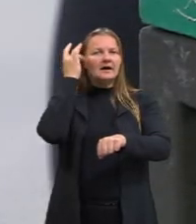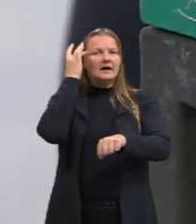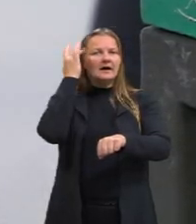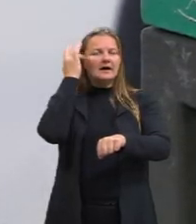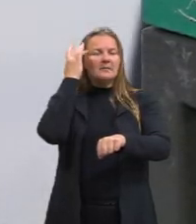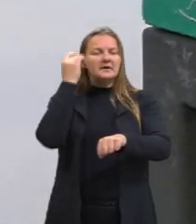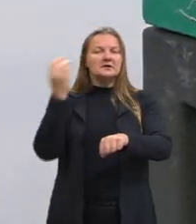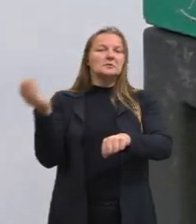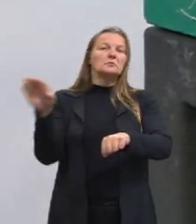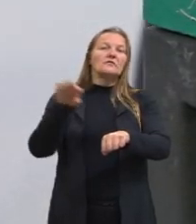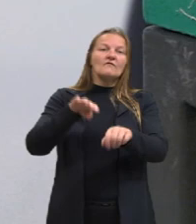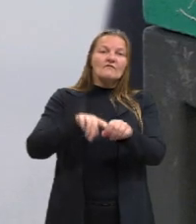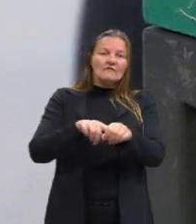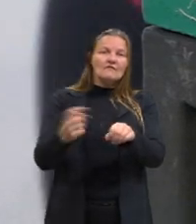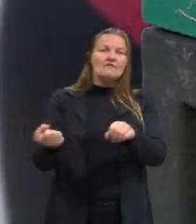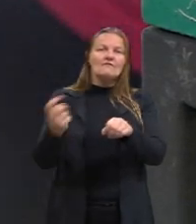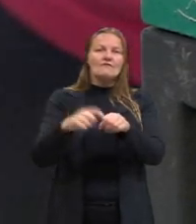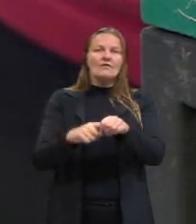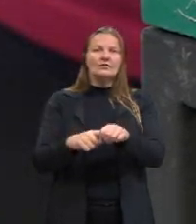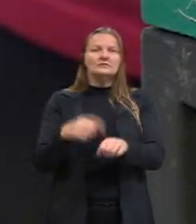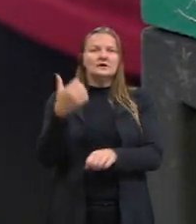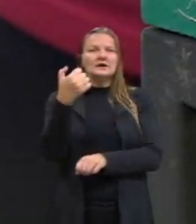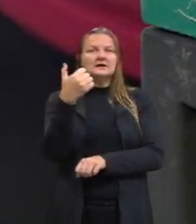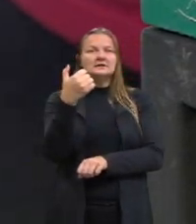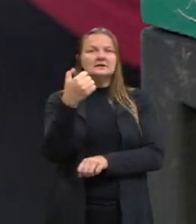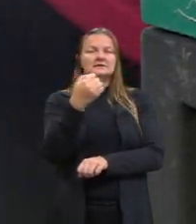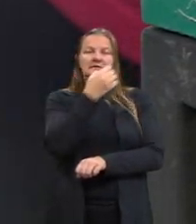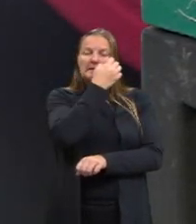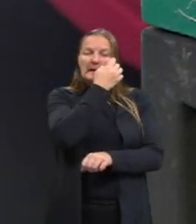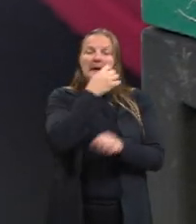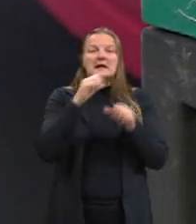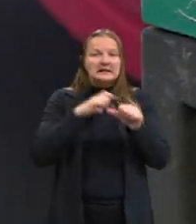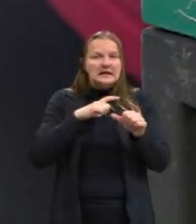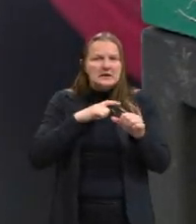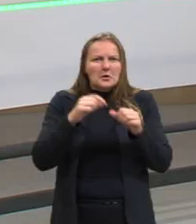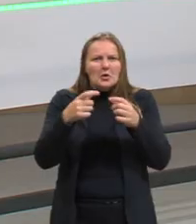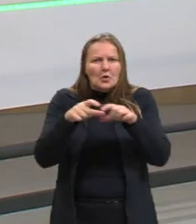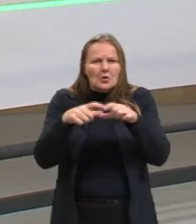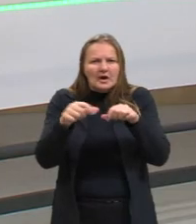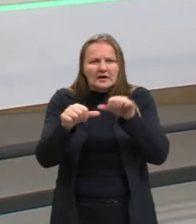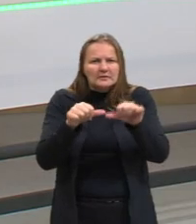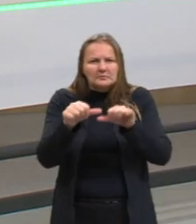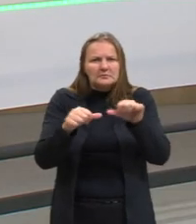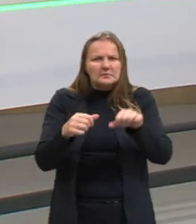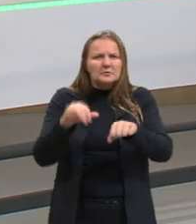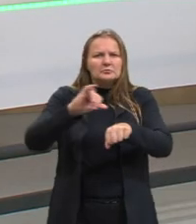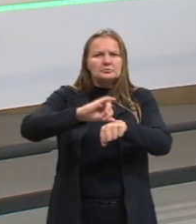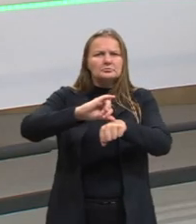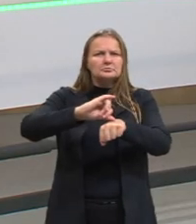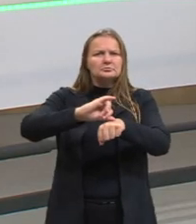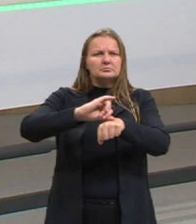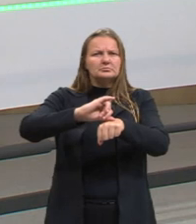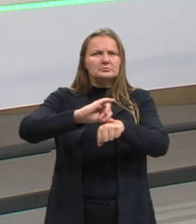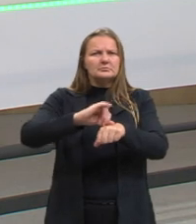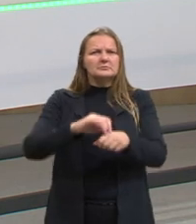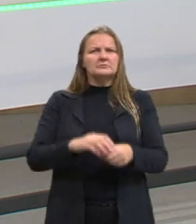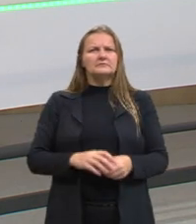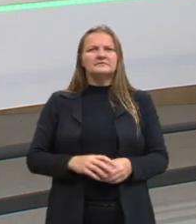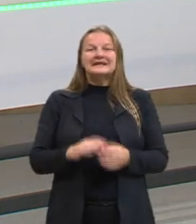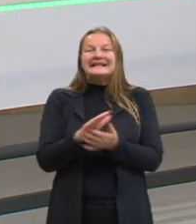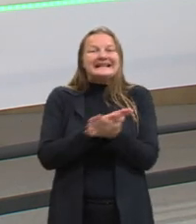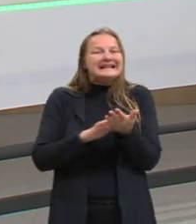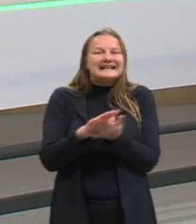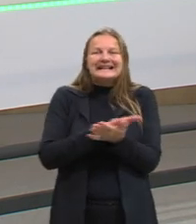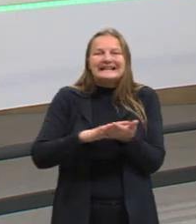depois? O que vai acontecer com a caneta? Será que ela vai ter mudado de lugar? Será que ela ainda vai estar aqui? Né? Se nada